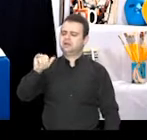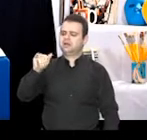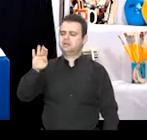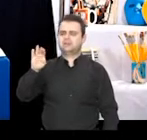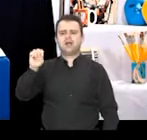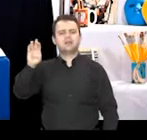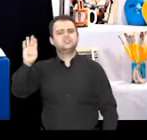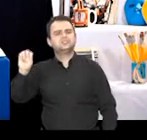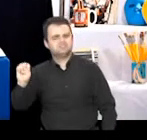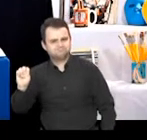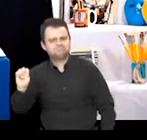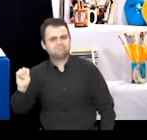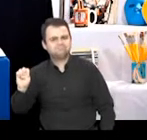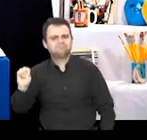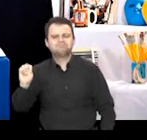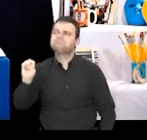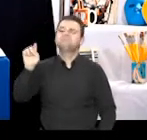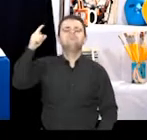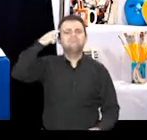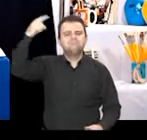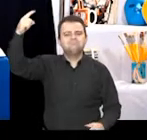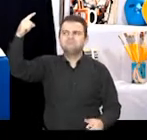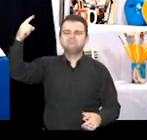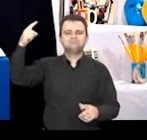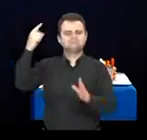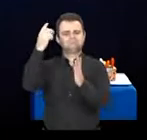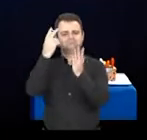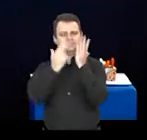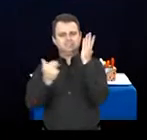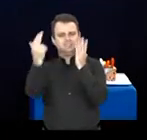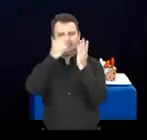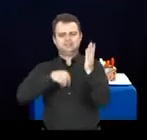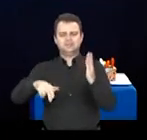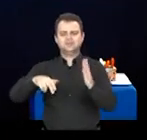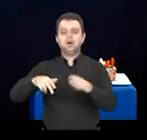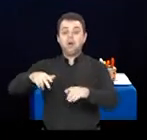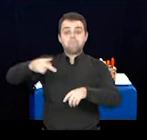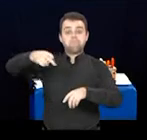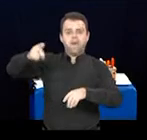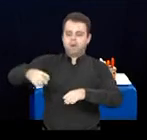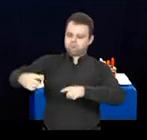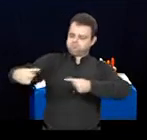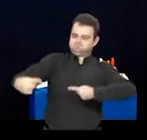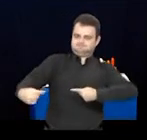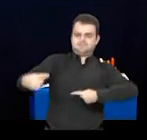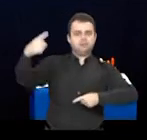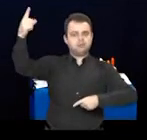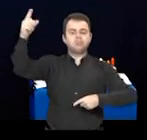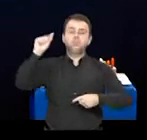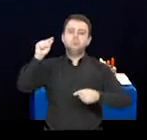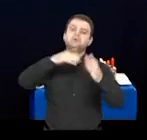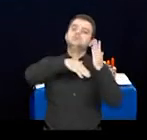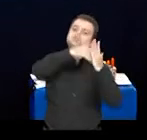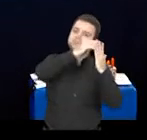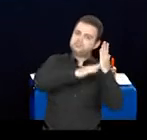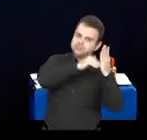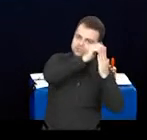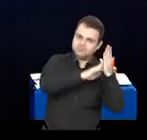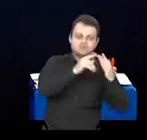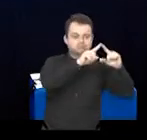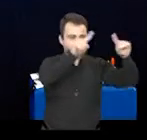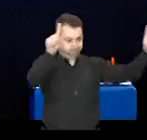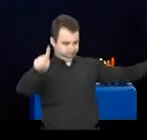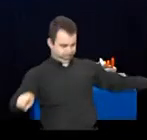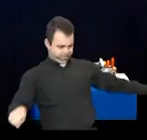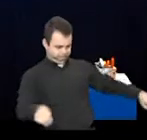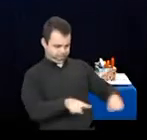Onde está a materialidade do abapuru? Está na tinta a óleo e na tela, que